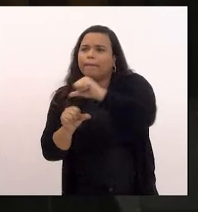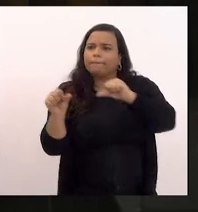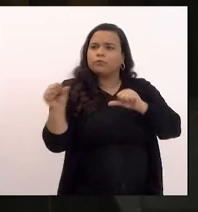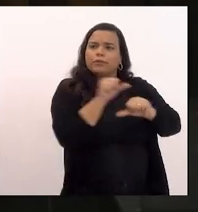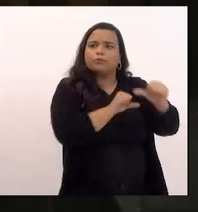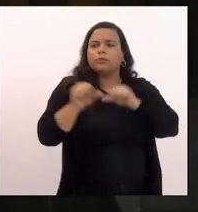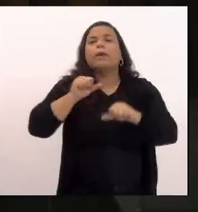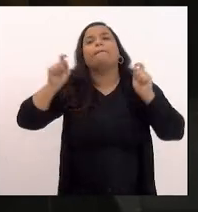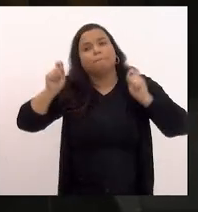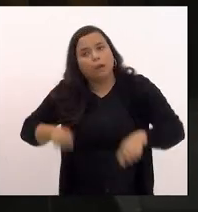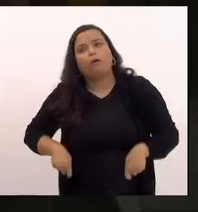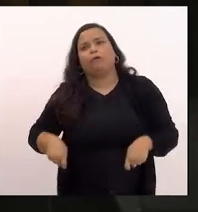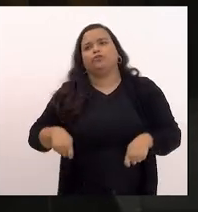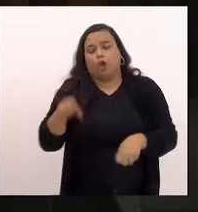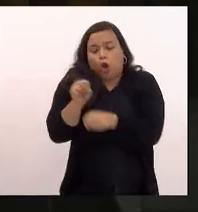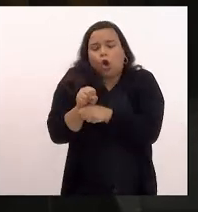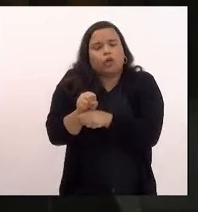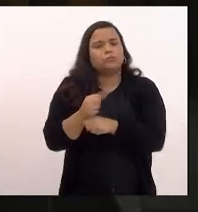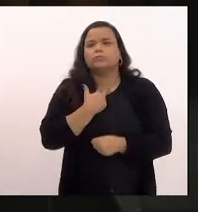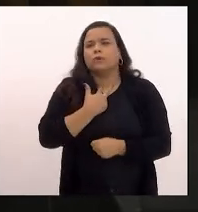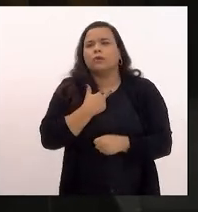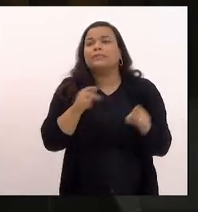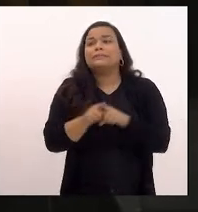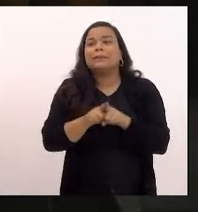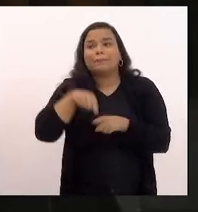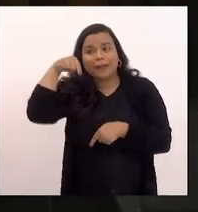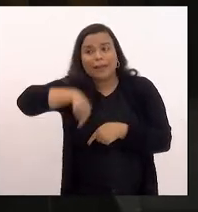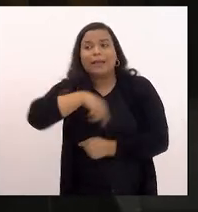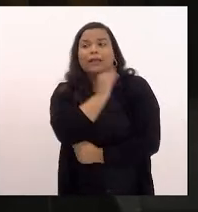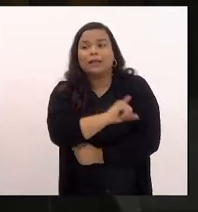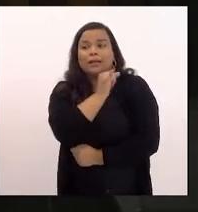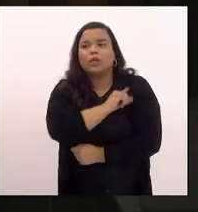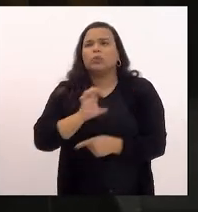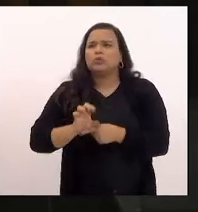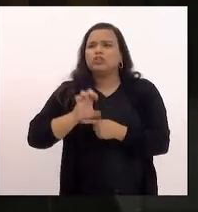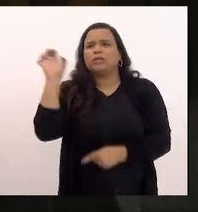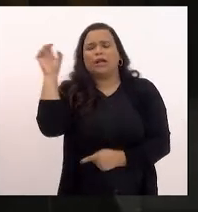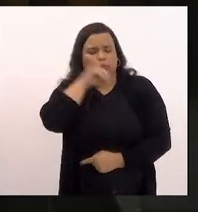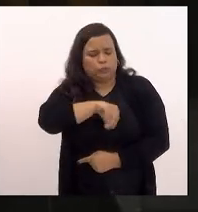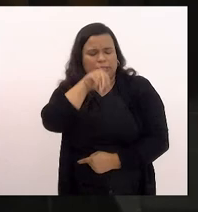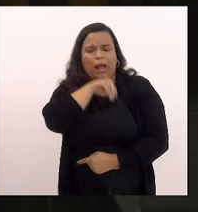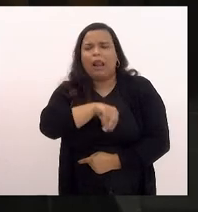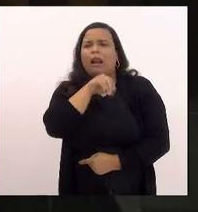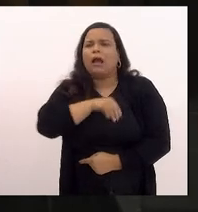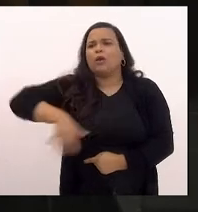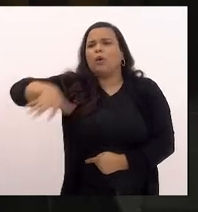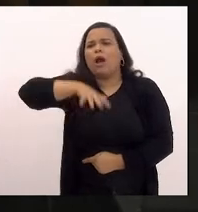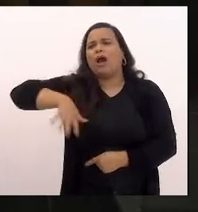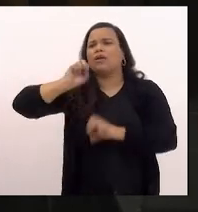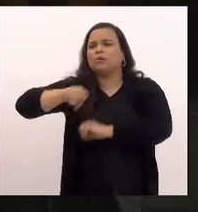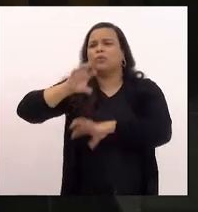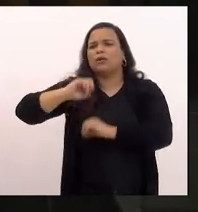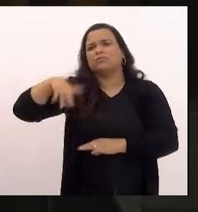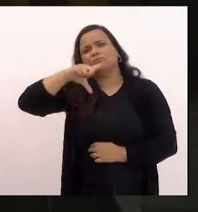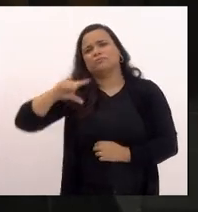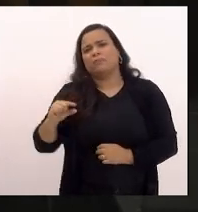de ter no Rio de Janeiro um dos estados no Brasil onde o salário de profissionais de educação é mais baixo